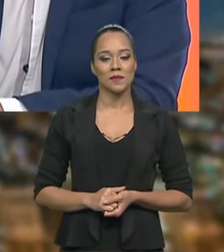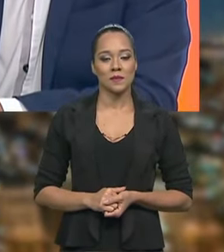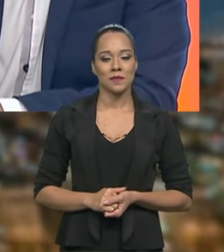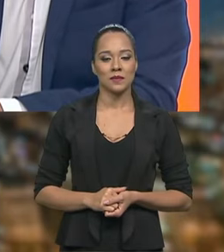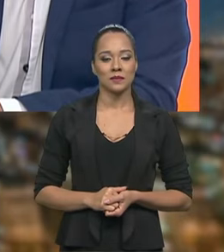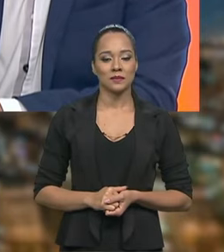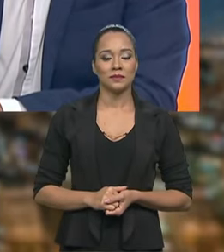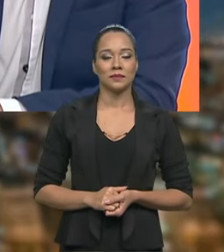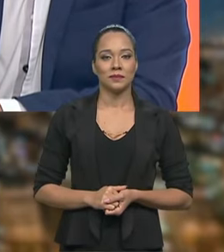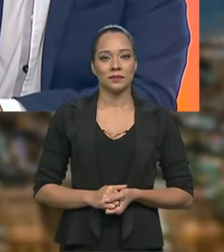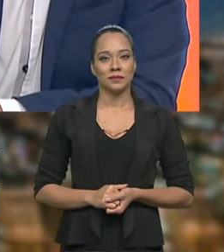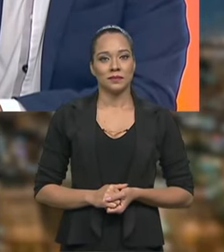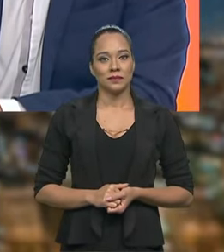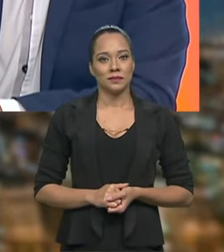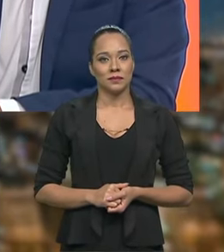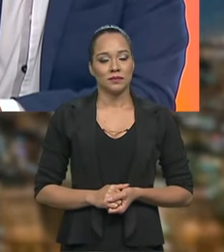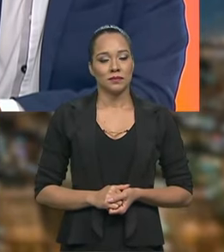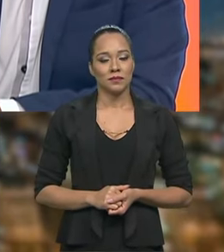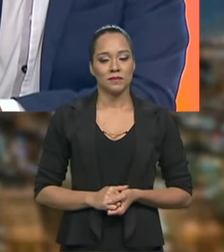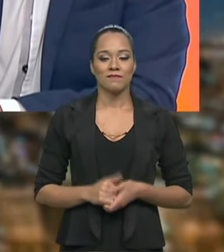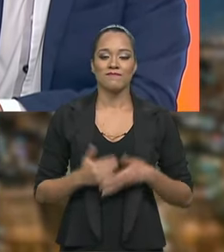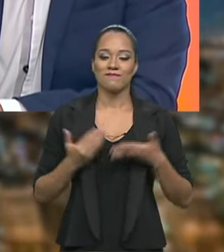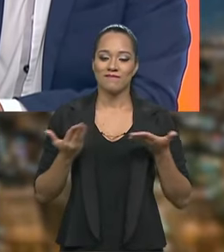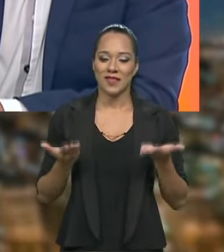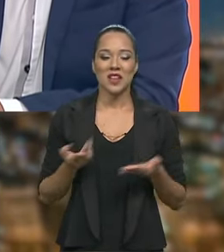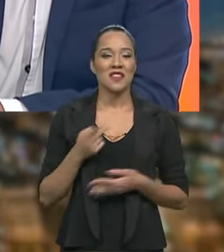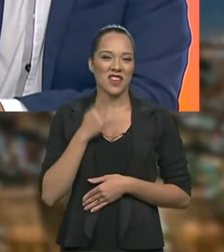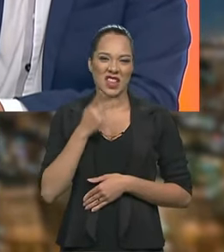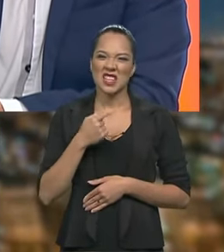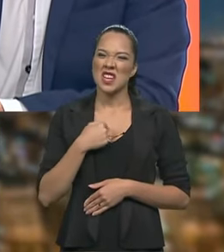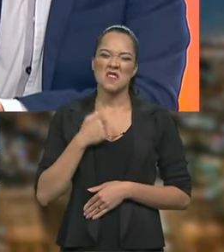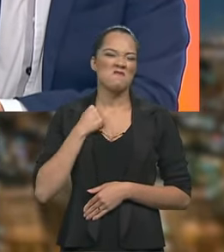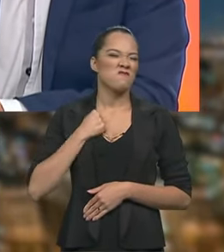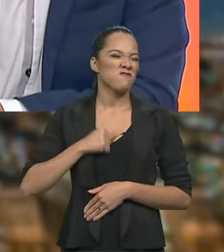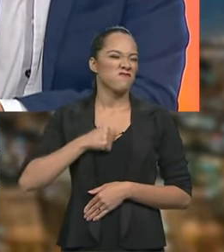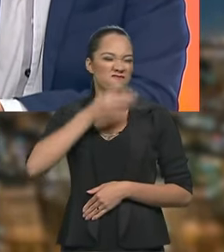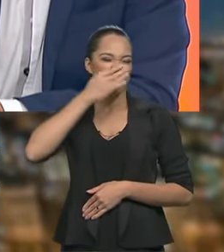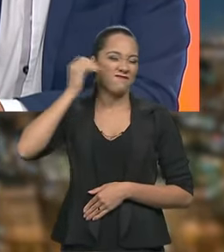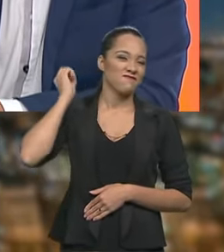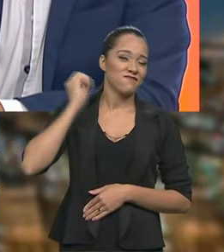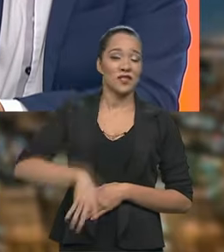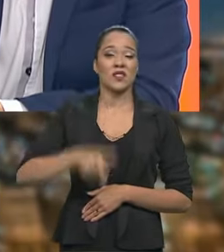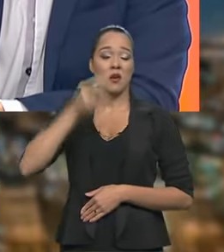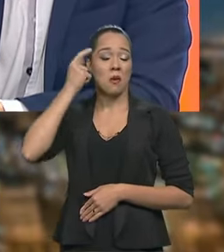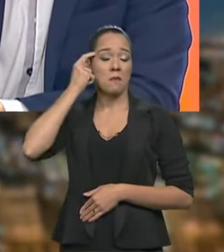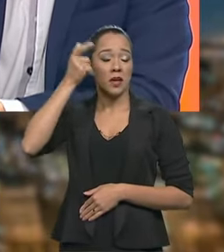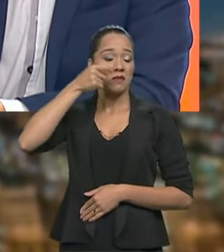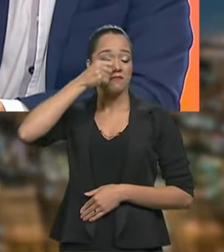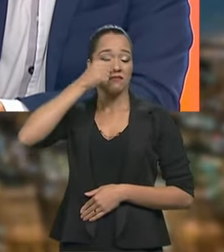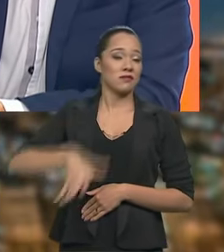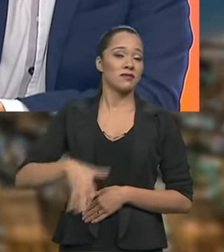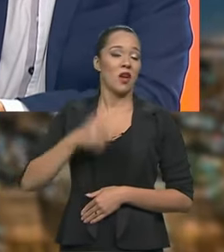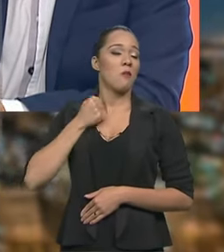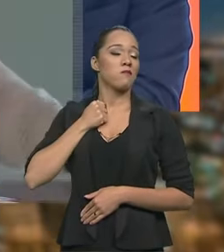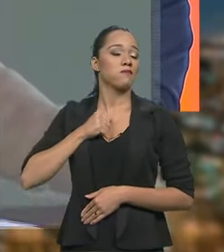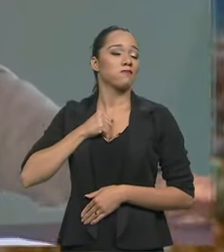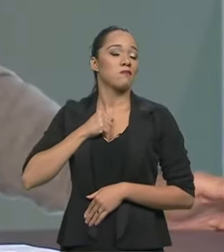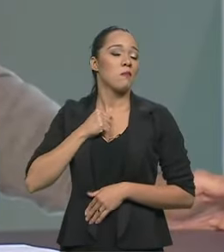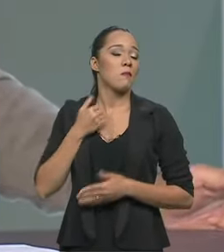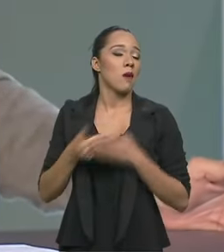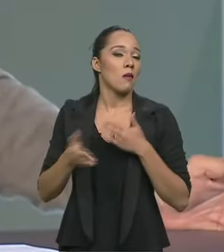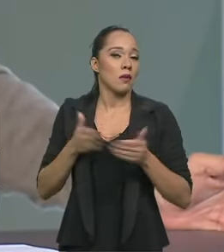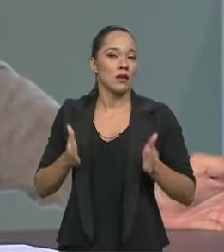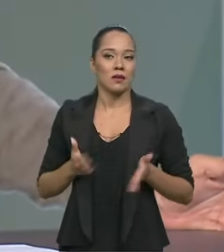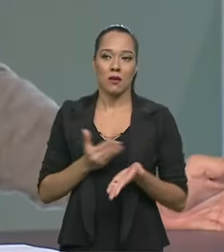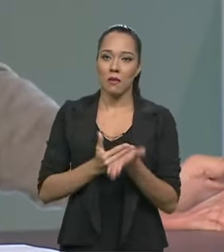na verdade, eu estou cagando o que pensam de mim. Entendeu? Comecei a